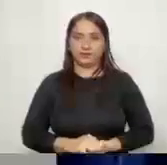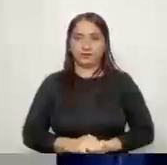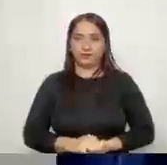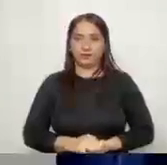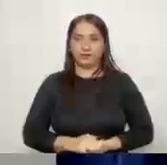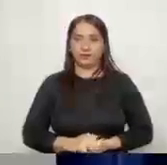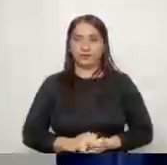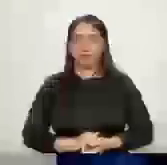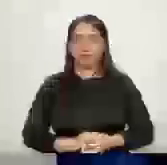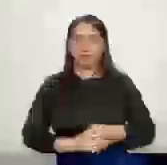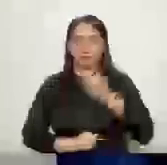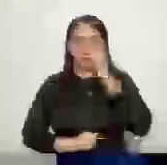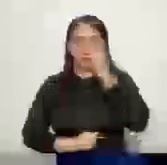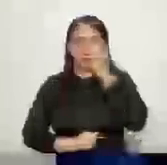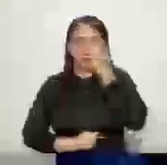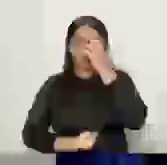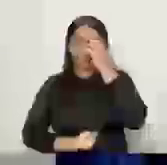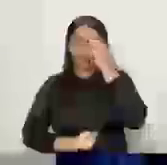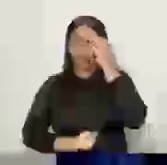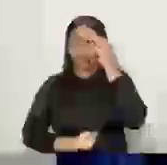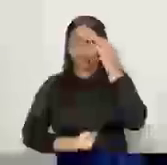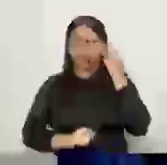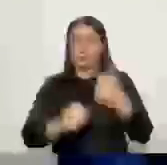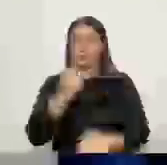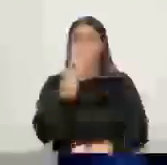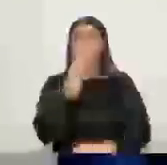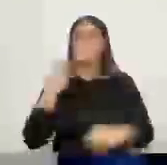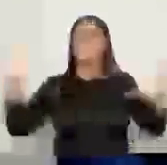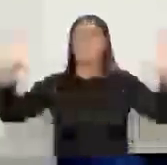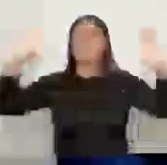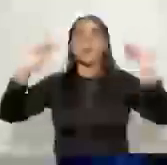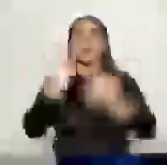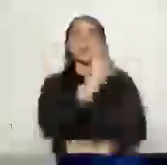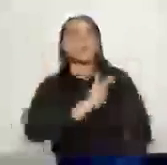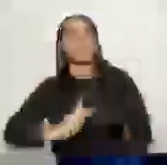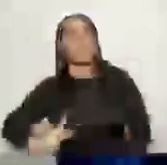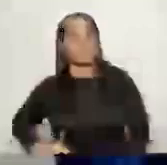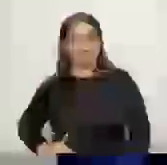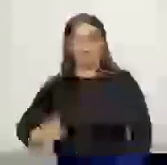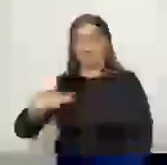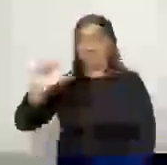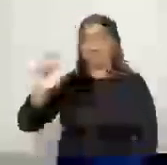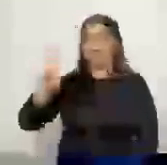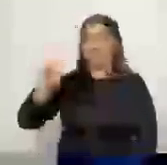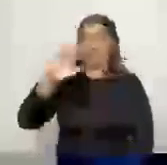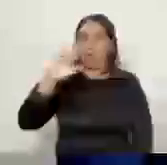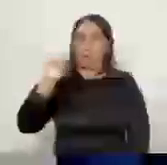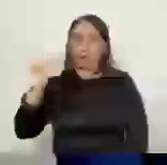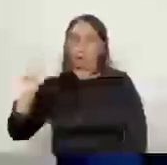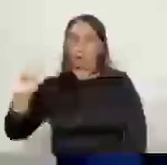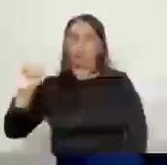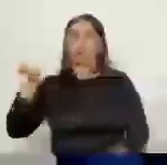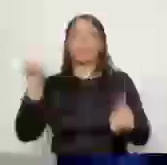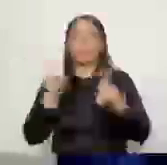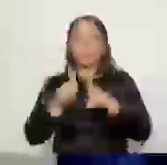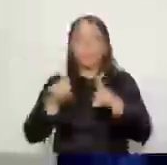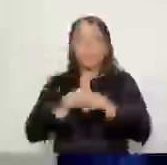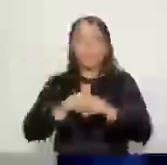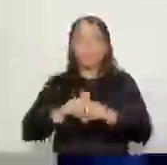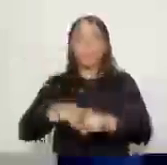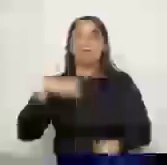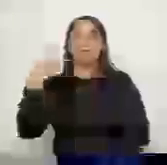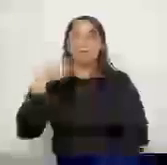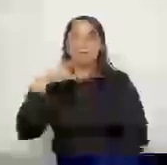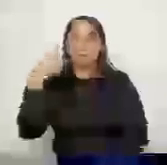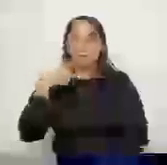Boa noite, senhor presidente, Lucas Manequinha, demais vereadores, os vereadores mirins. Quero me